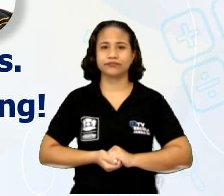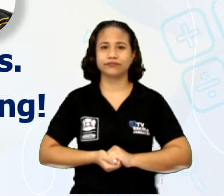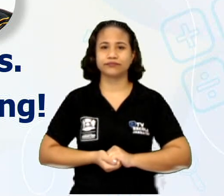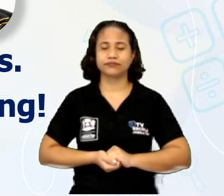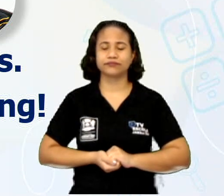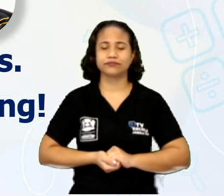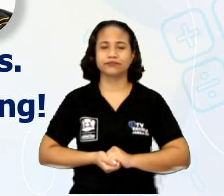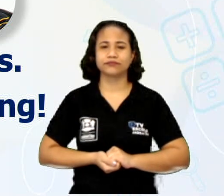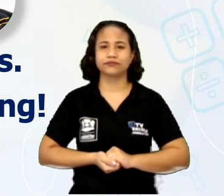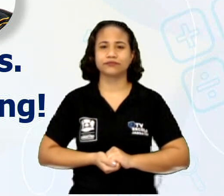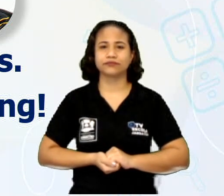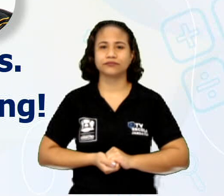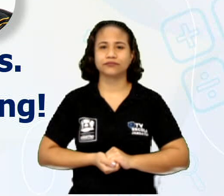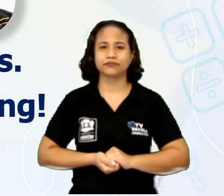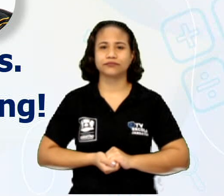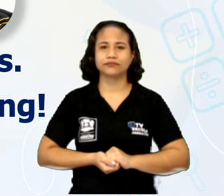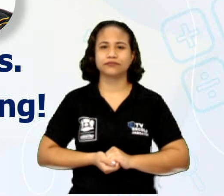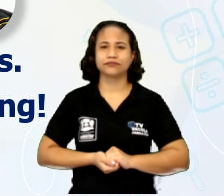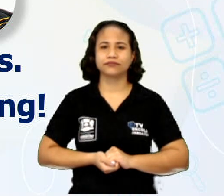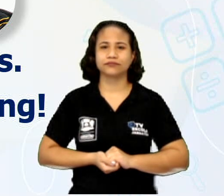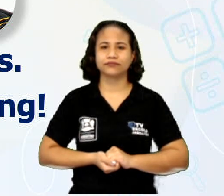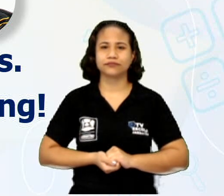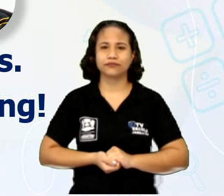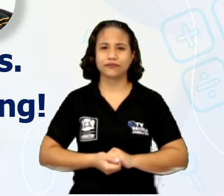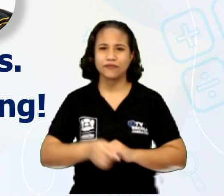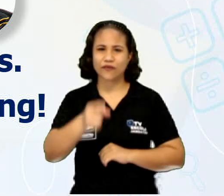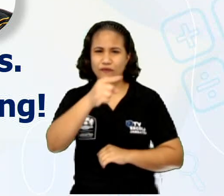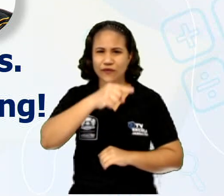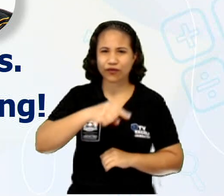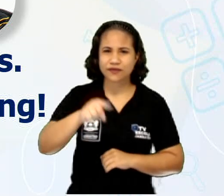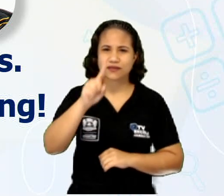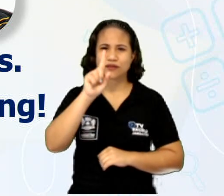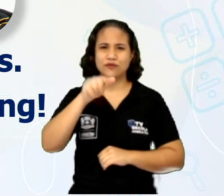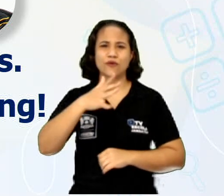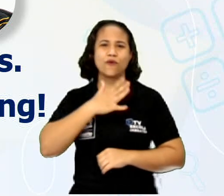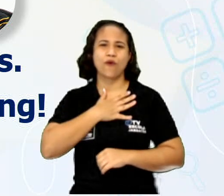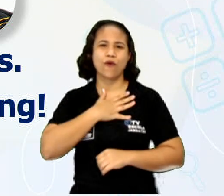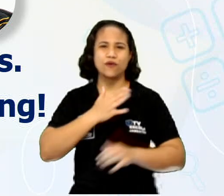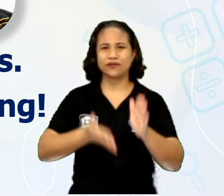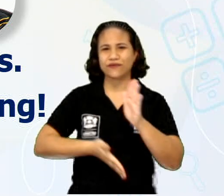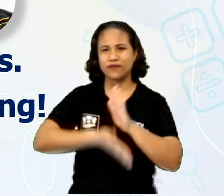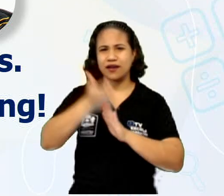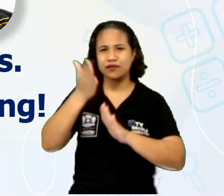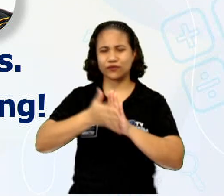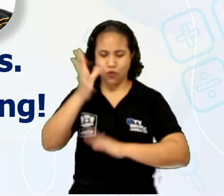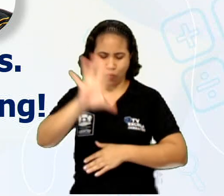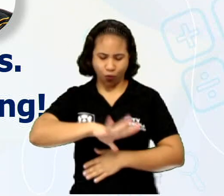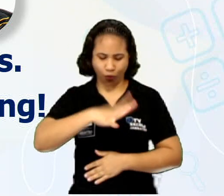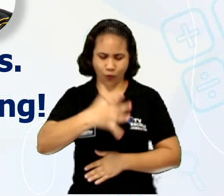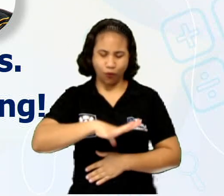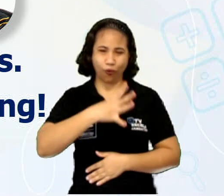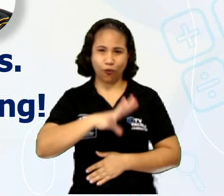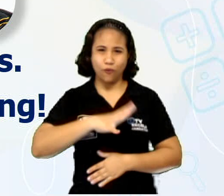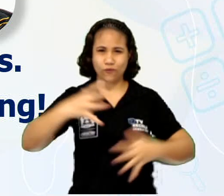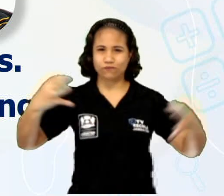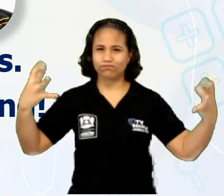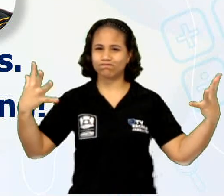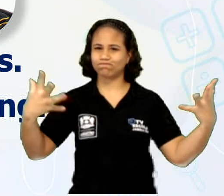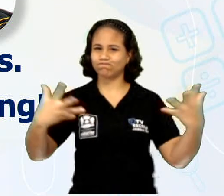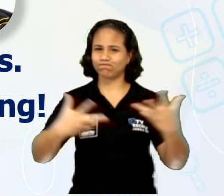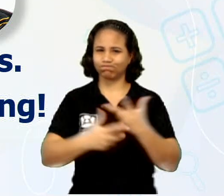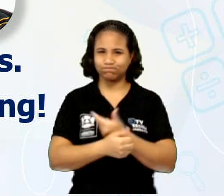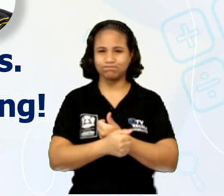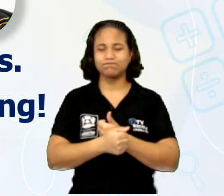The courage is amazing. Vocês são aventureiros. A coragem de vocês é maravilhosa.